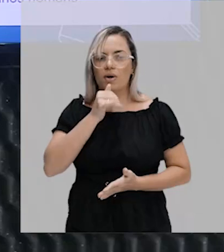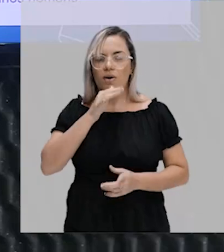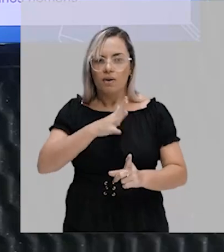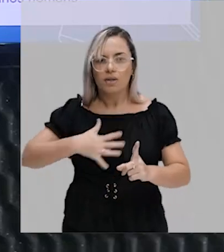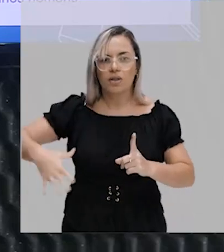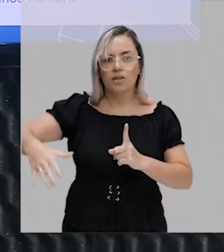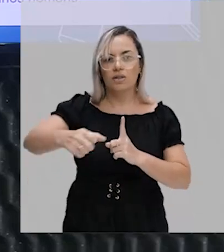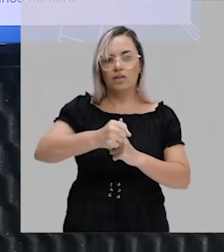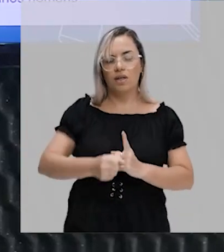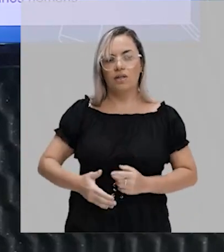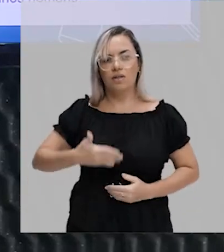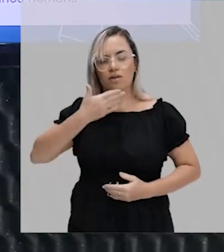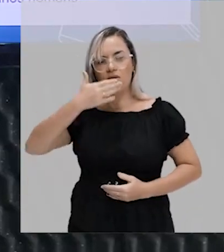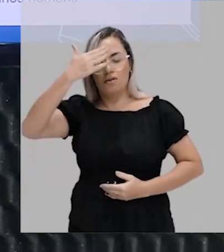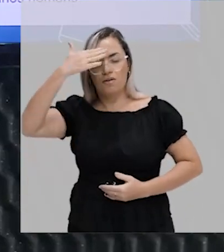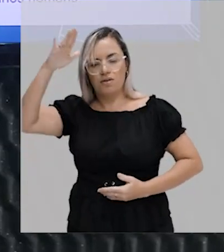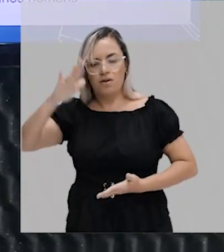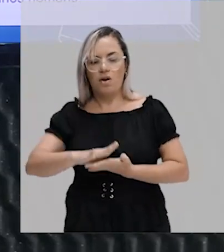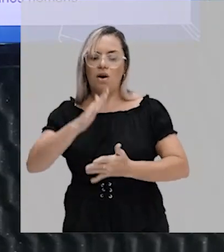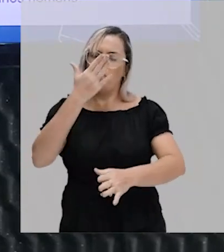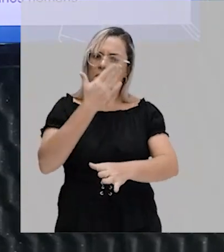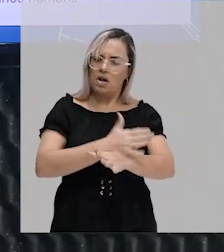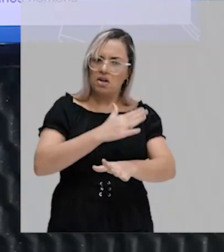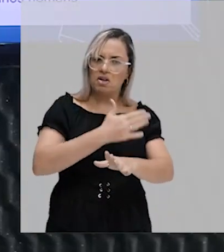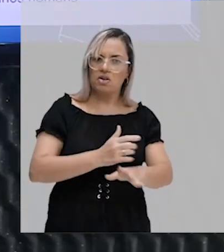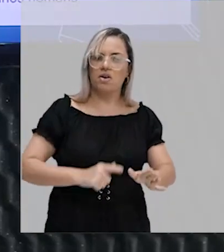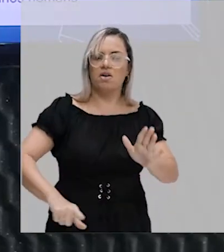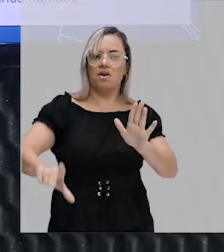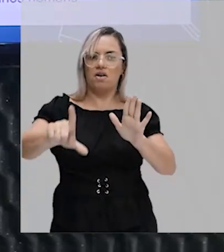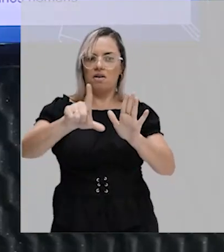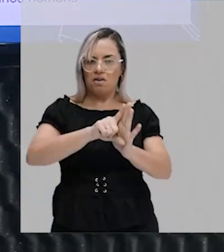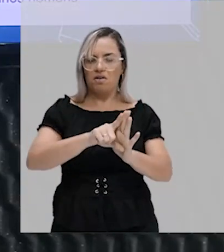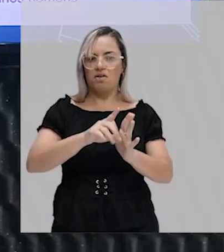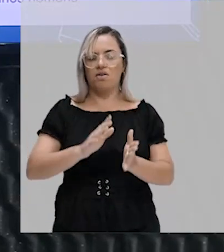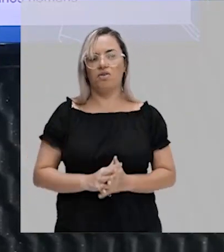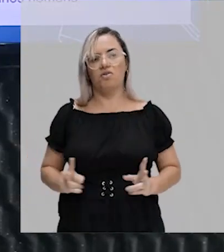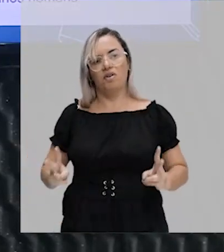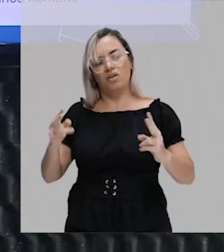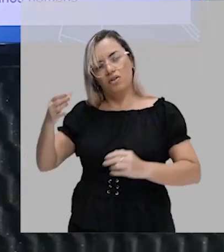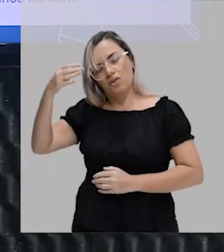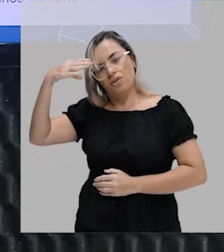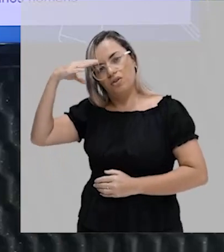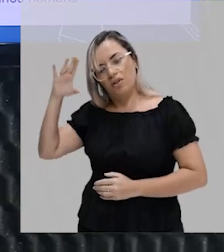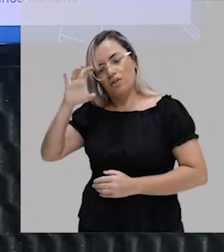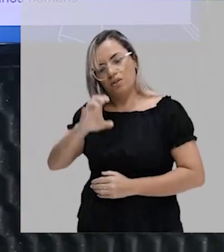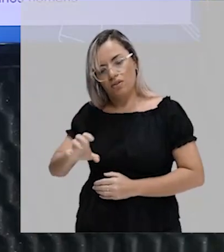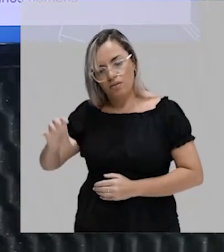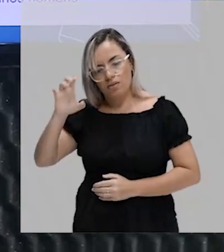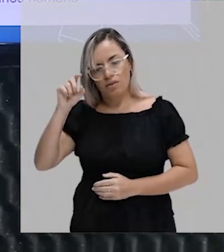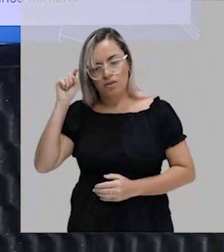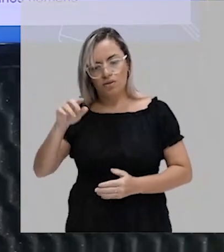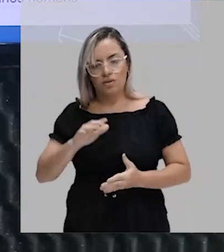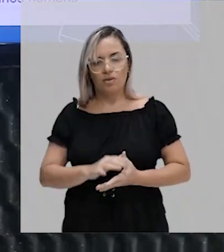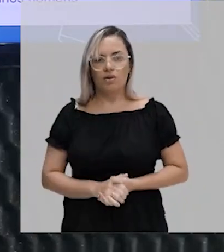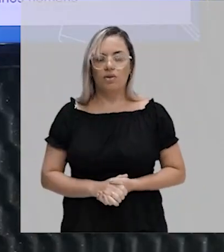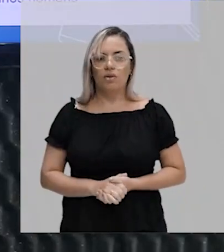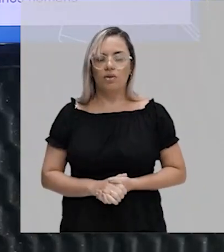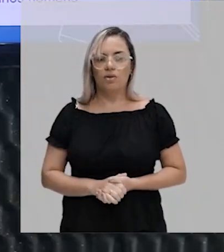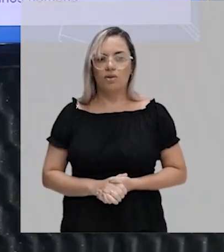legalizada, e também uma prática de acordo com os valores culturais lá da região deles. Certo? Então, para